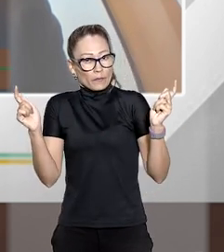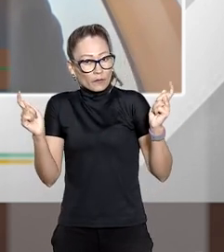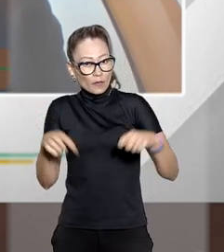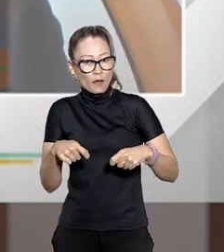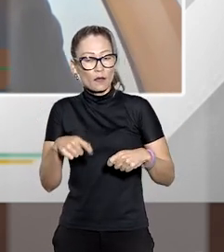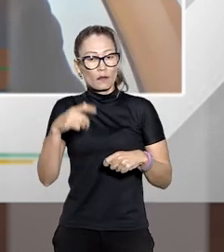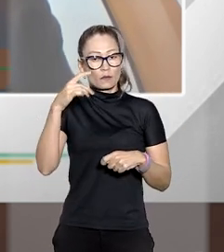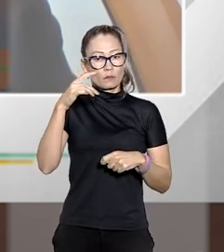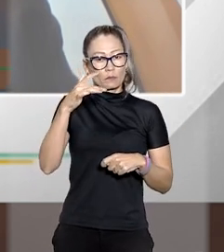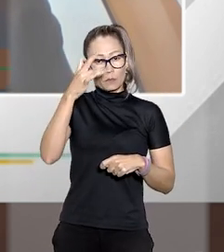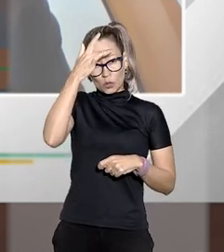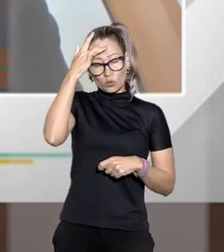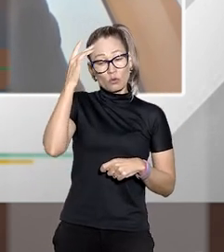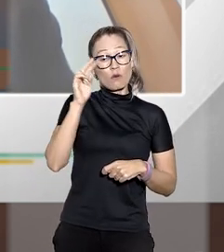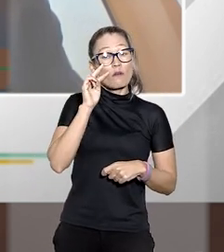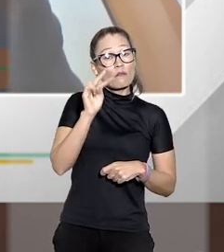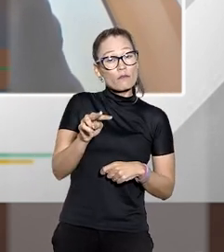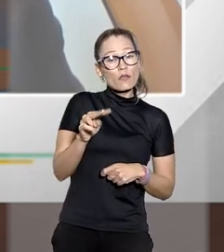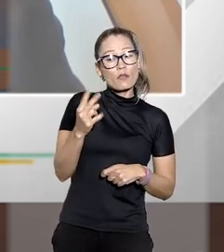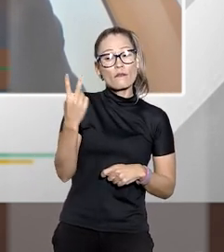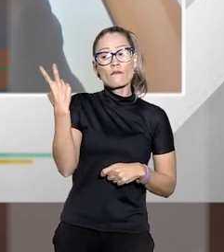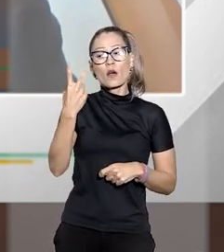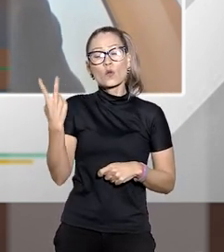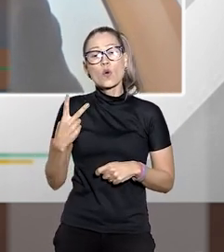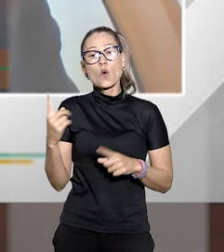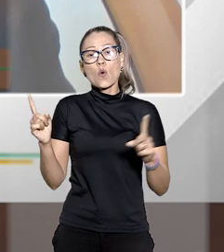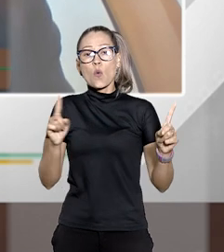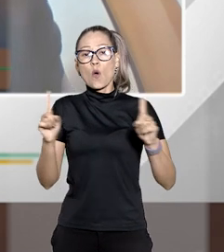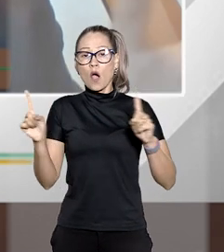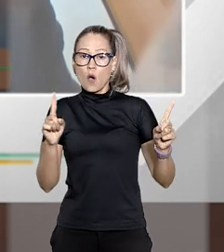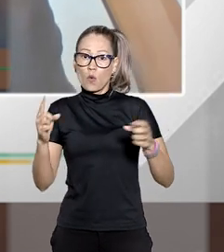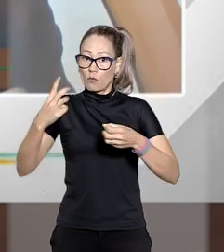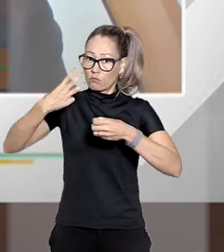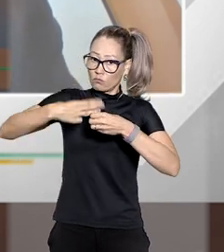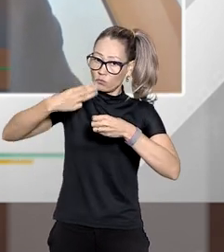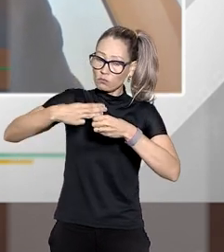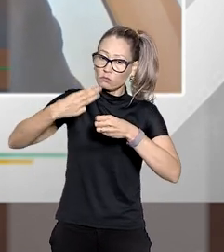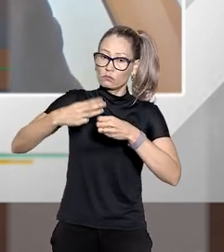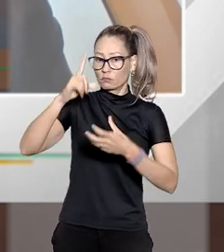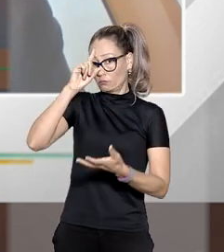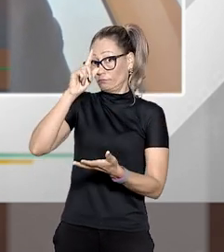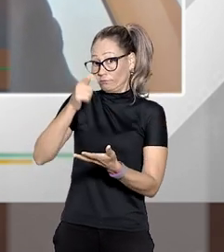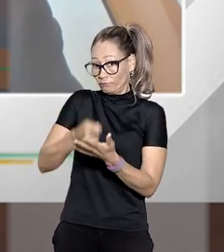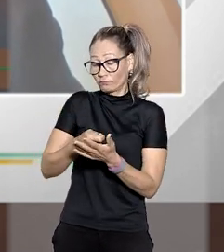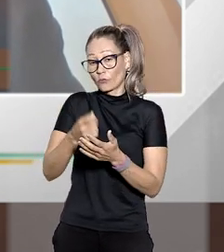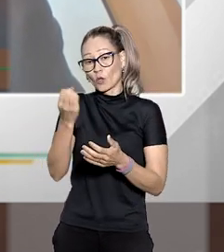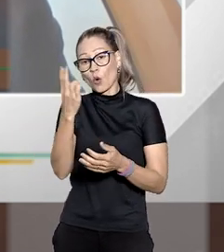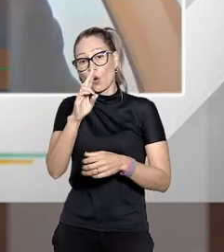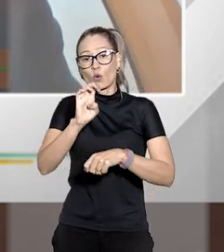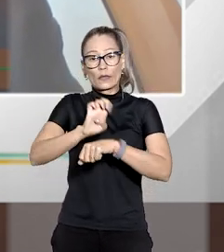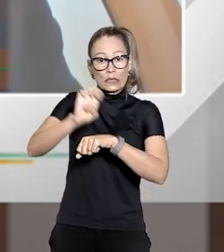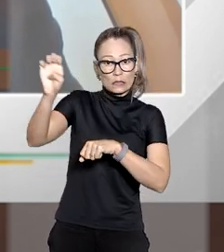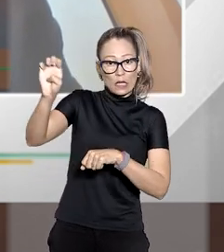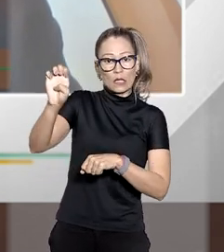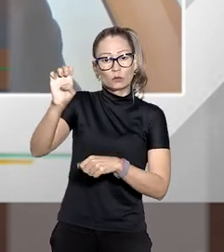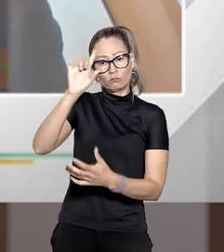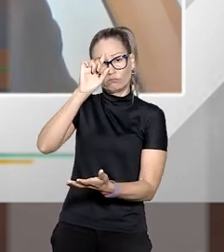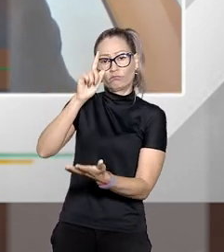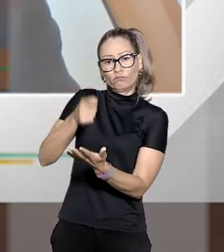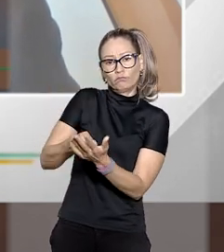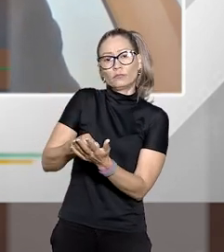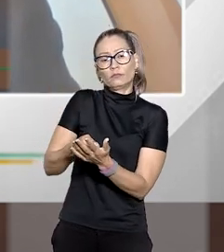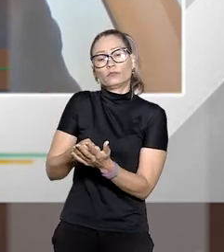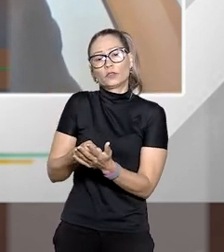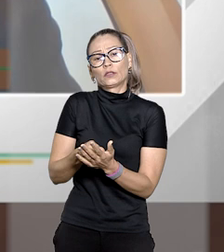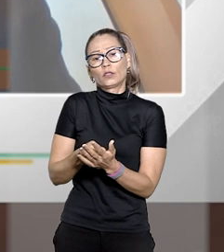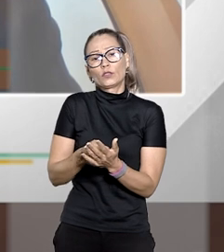de cada ente estabelecer esse valor então pode acontecer no município um determinado estado fixar lá na sua